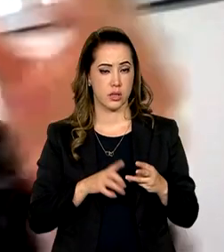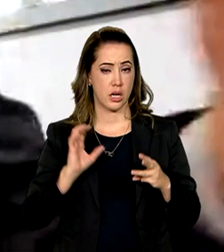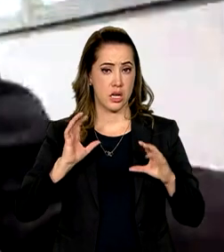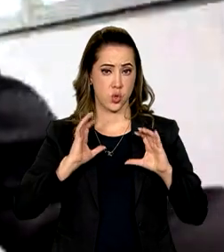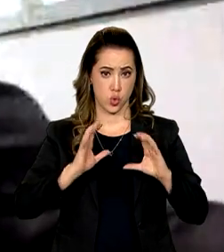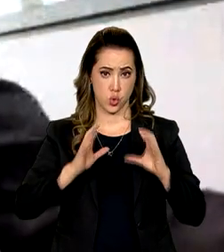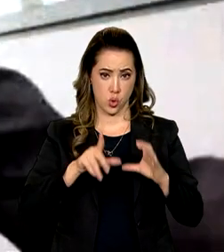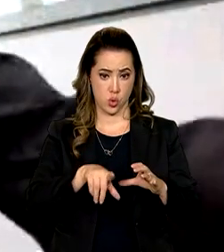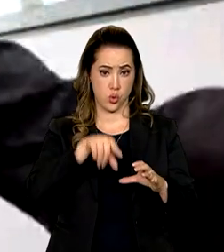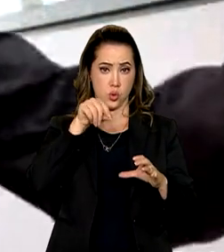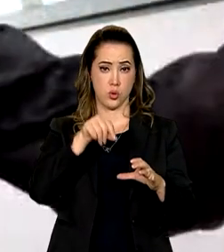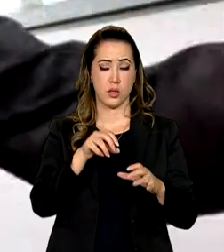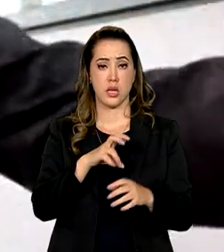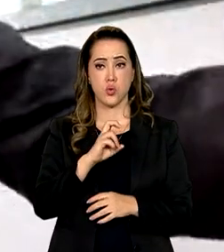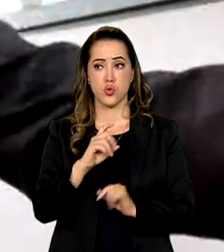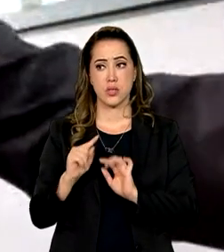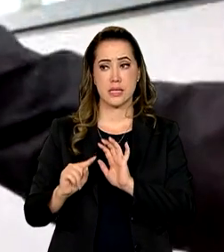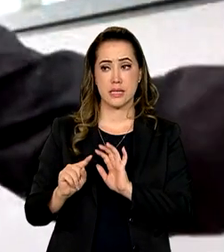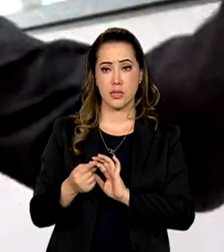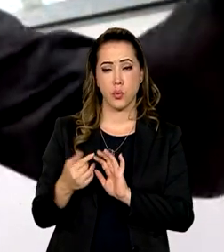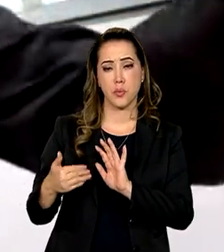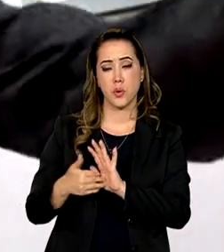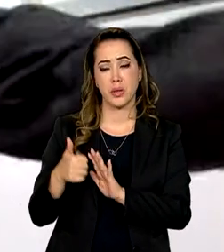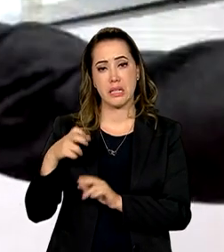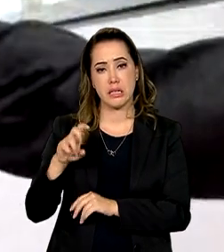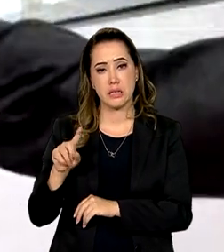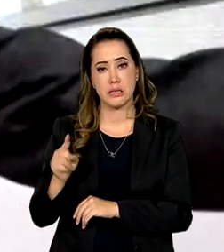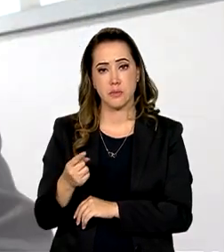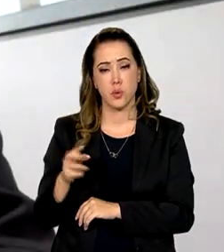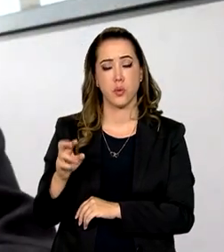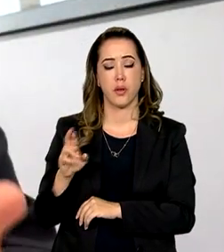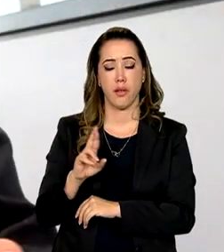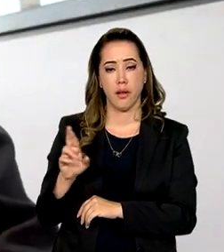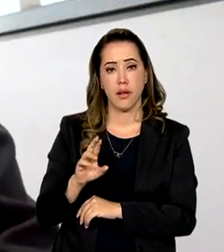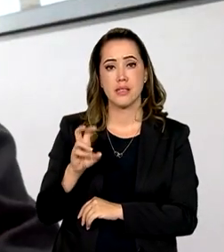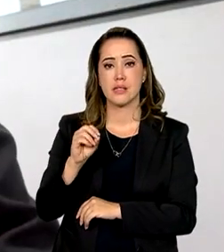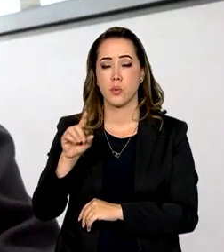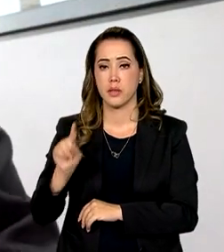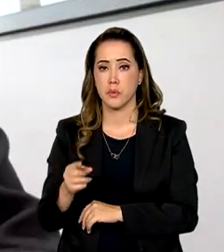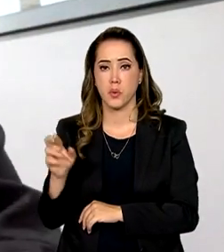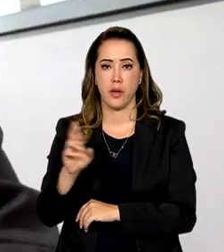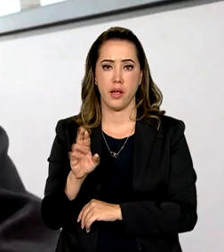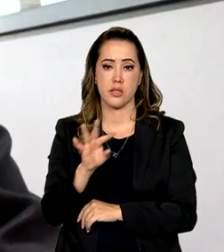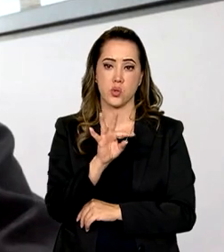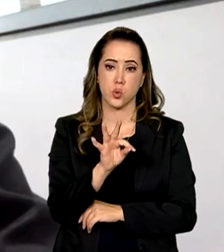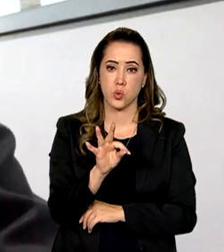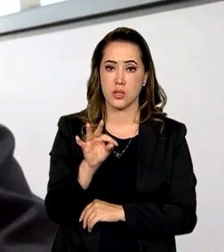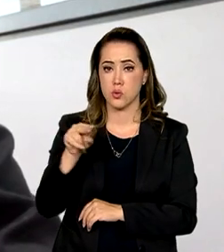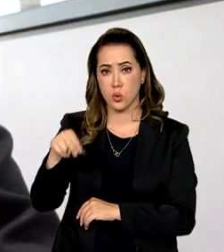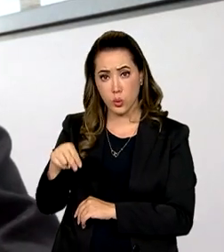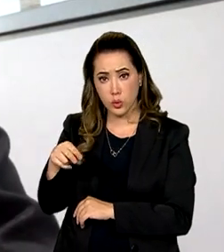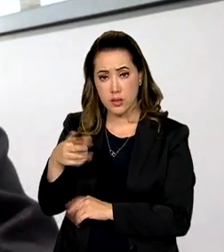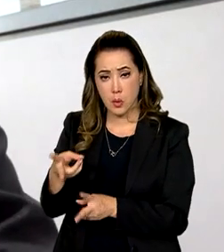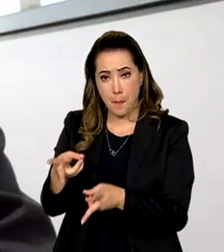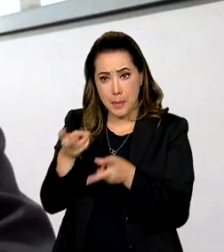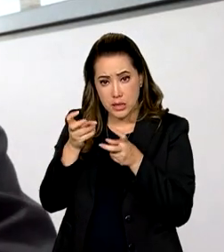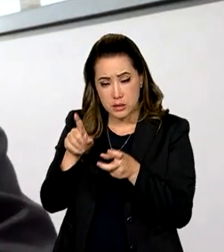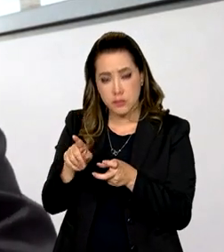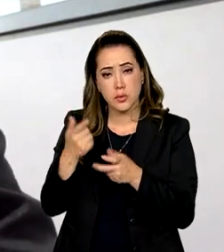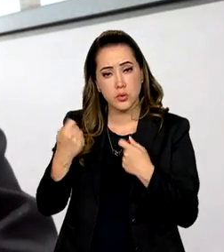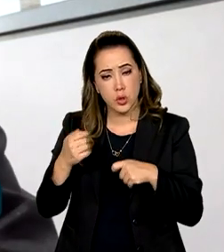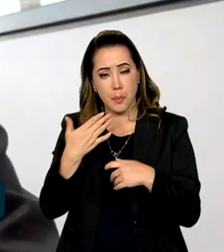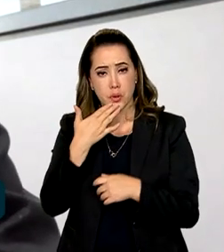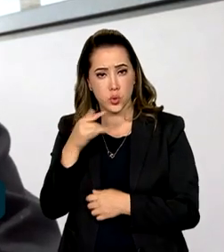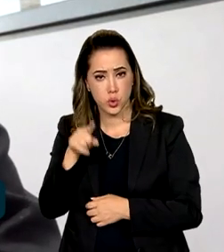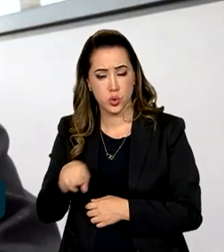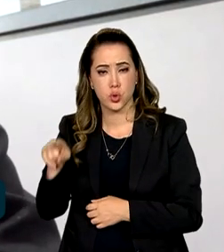prêmios que vão de 5 mil, 15 mil reais e 50 mil reais. O Tesouro Nacional, percebendo essa demanda, percebendo também